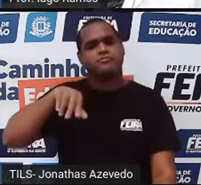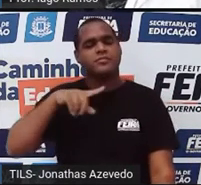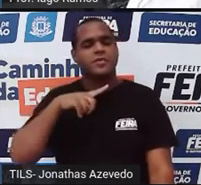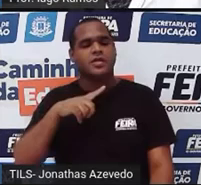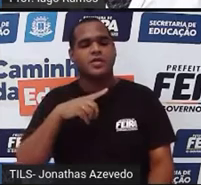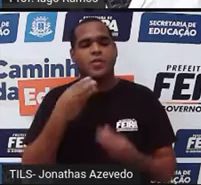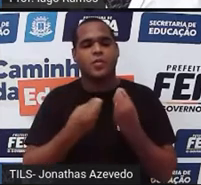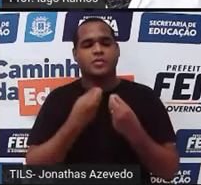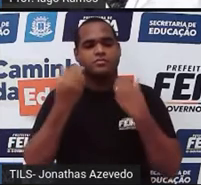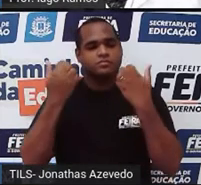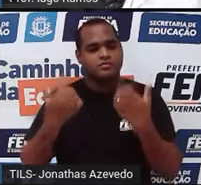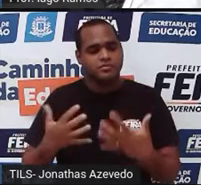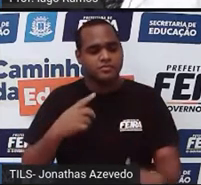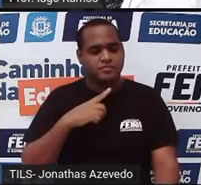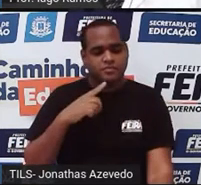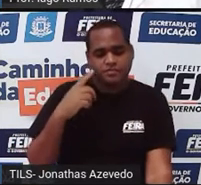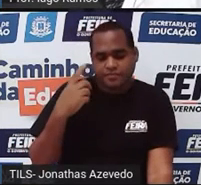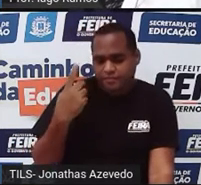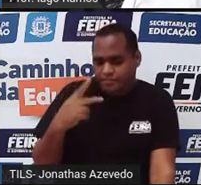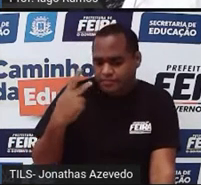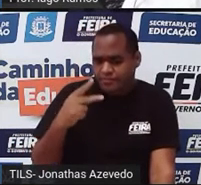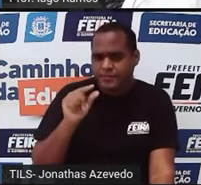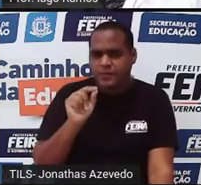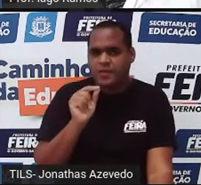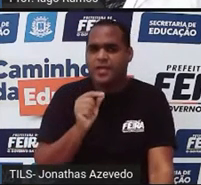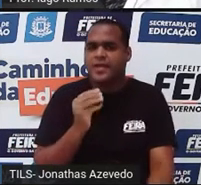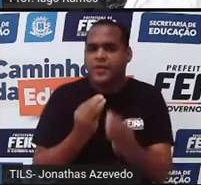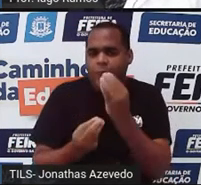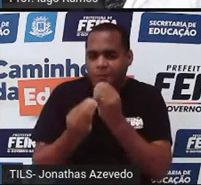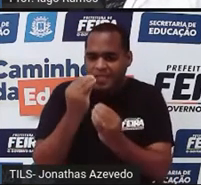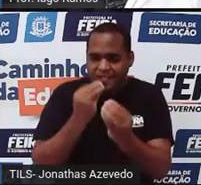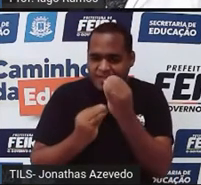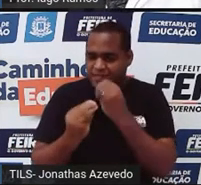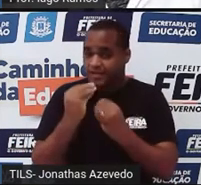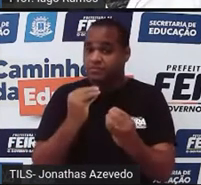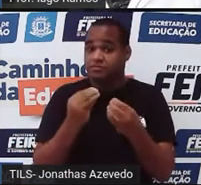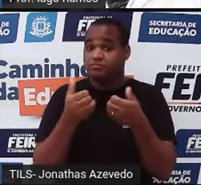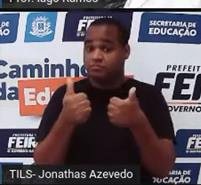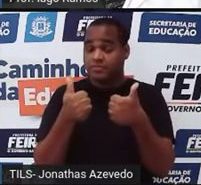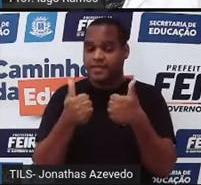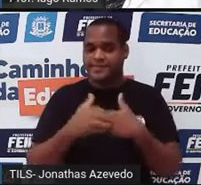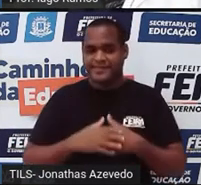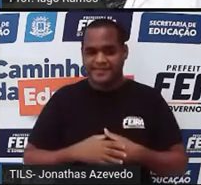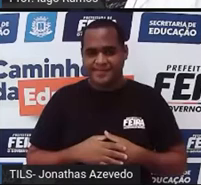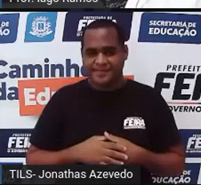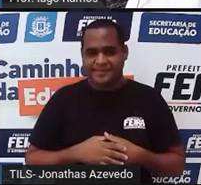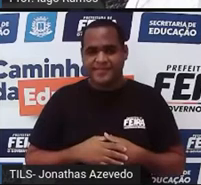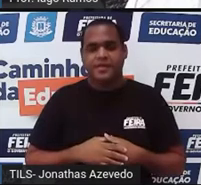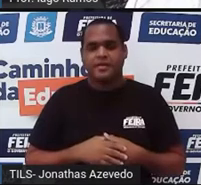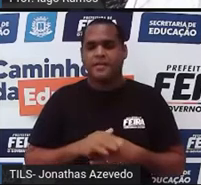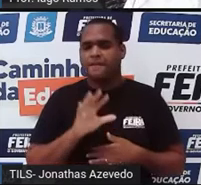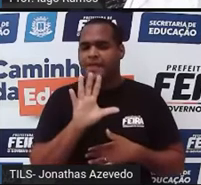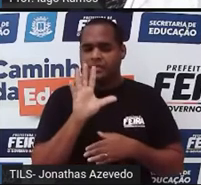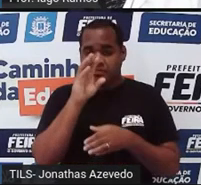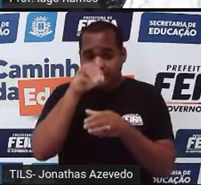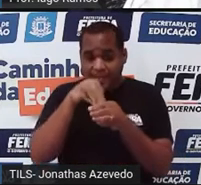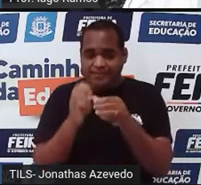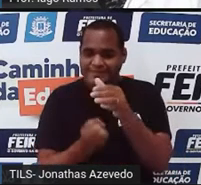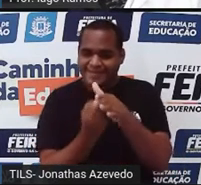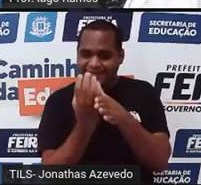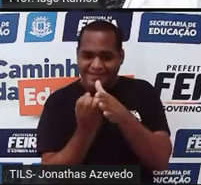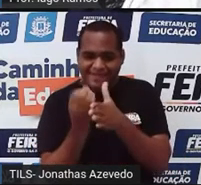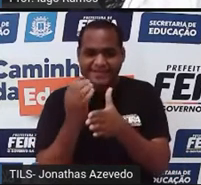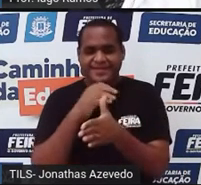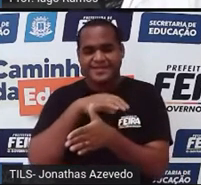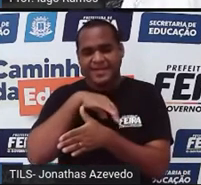subsistência, né? De ter alimentos, tá? Então, dentro dessa criação de animais,